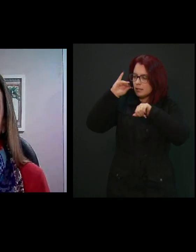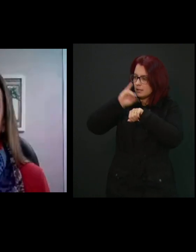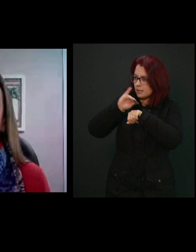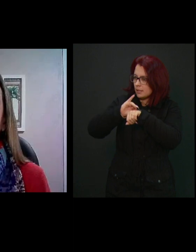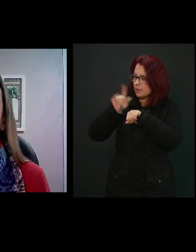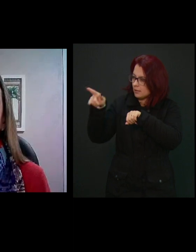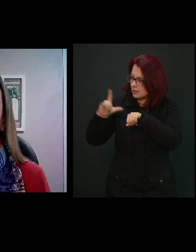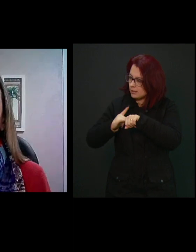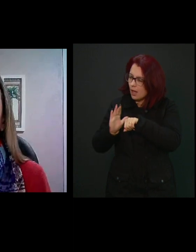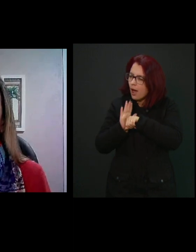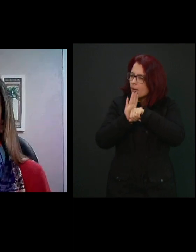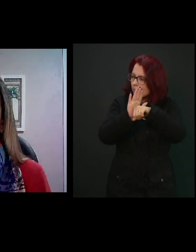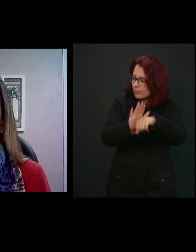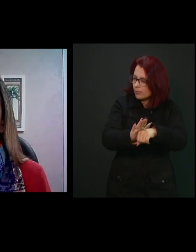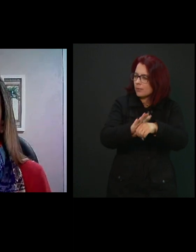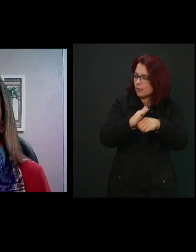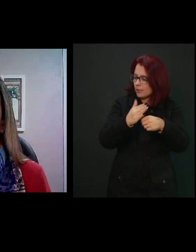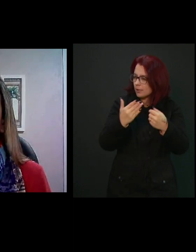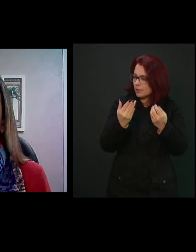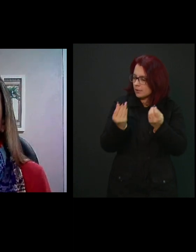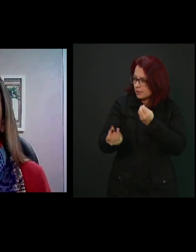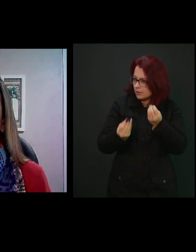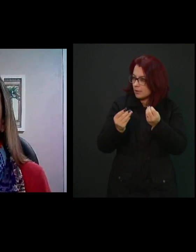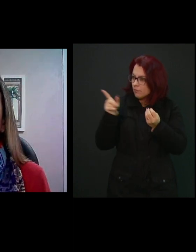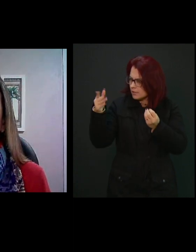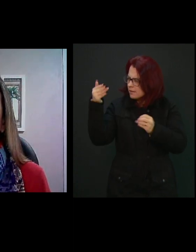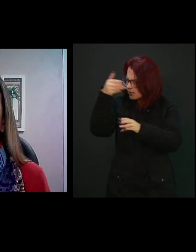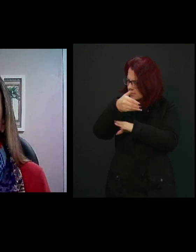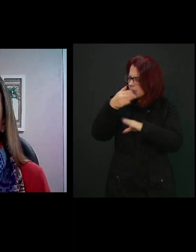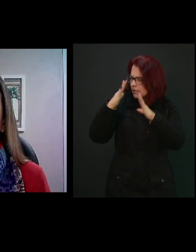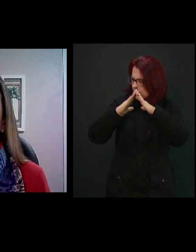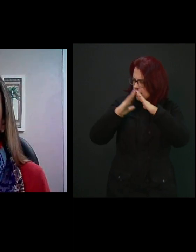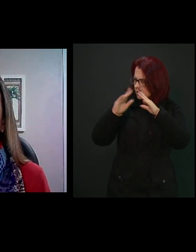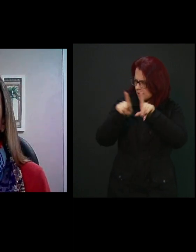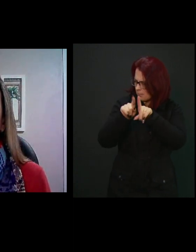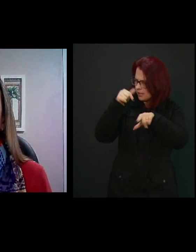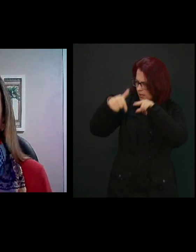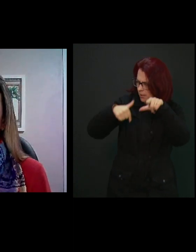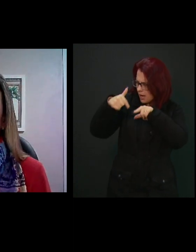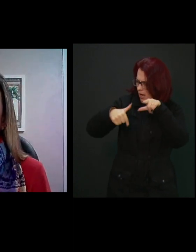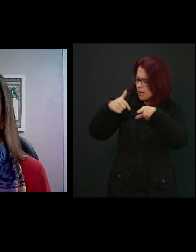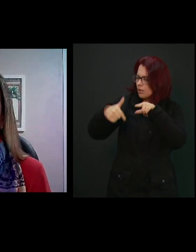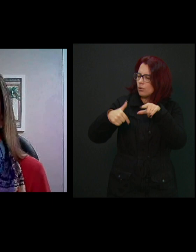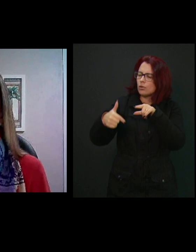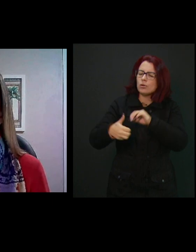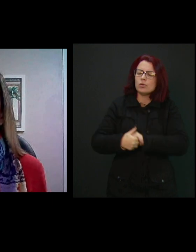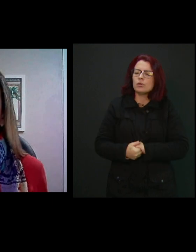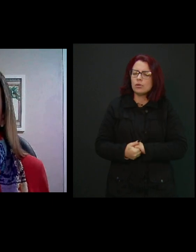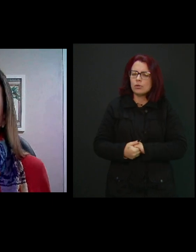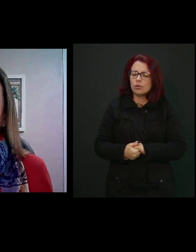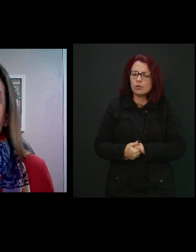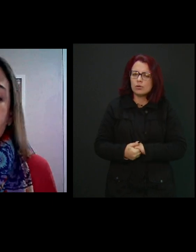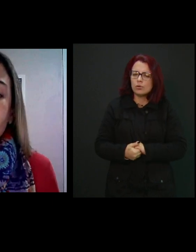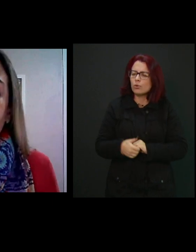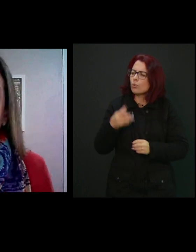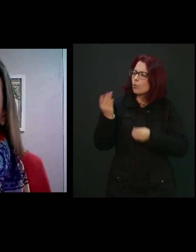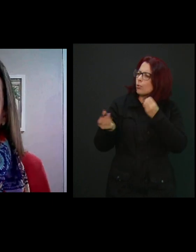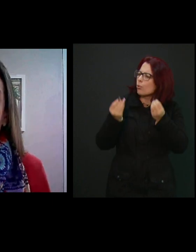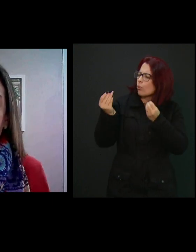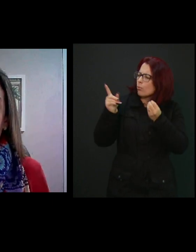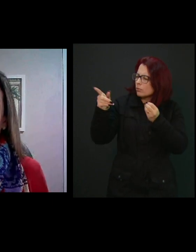e vocês também chegam à casa deles, né? Pra fazer todo esse trabalho. E essa